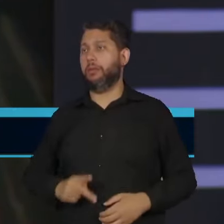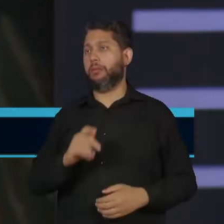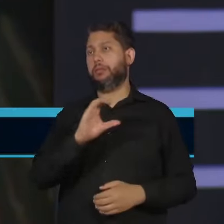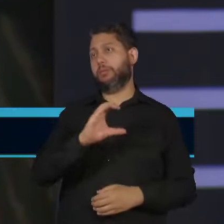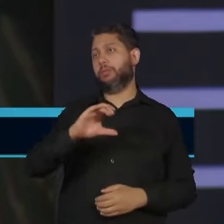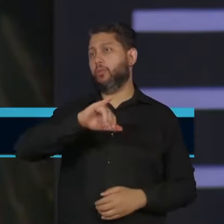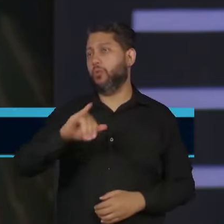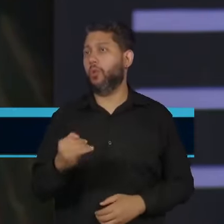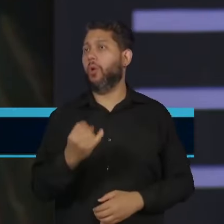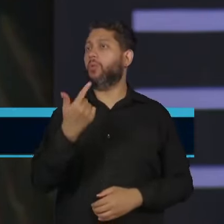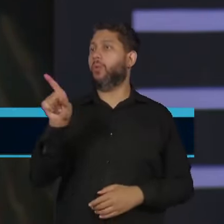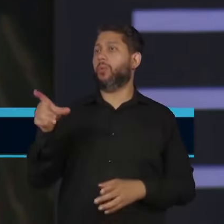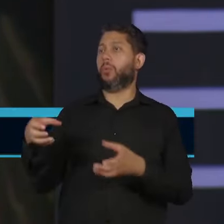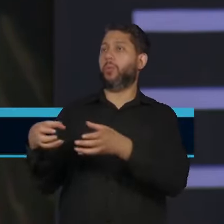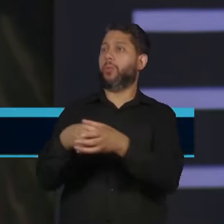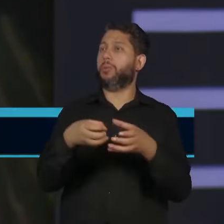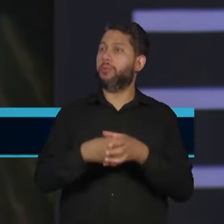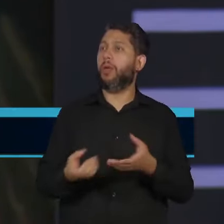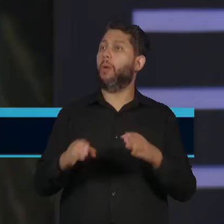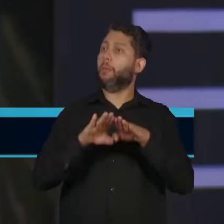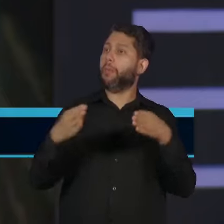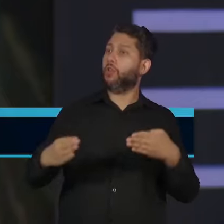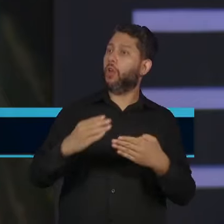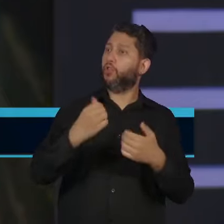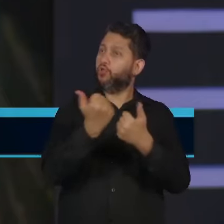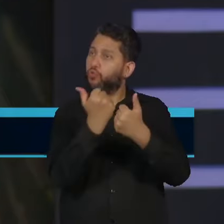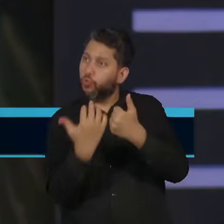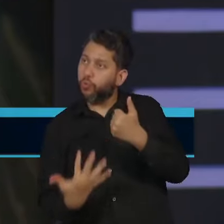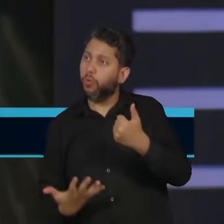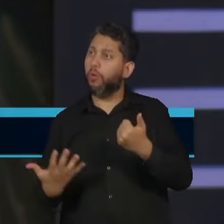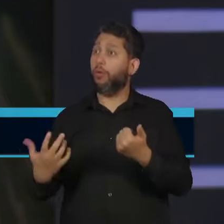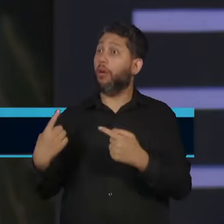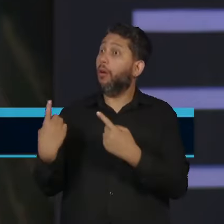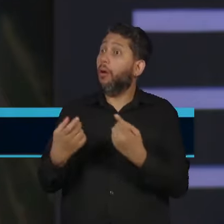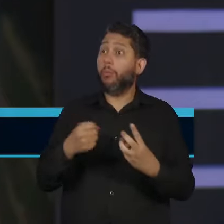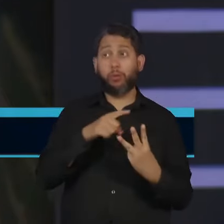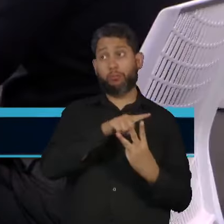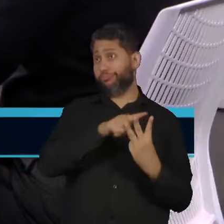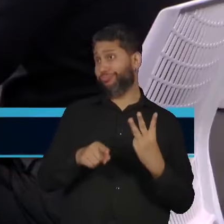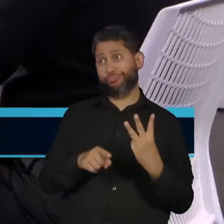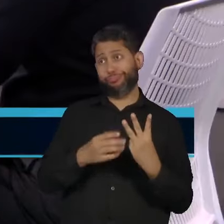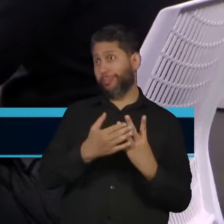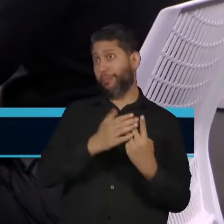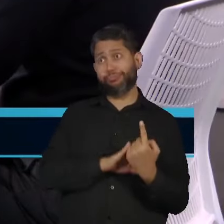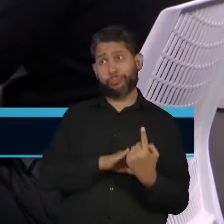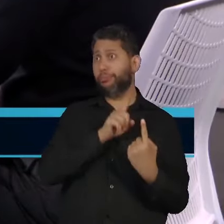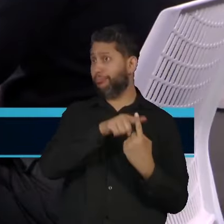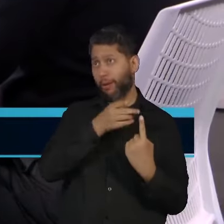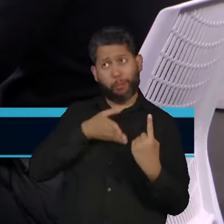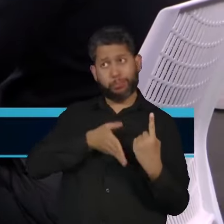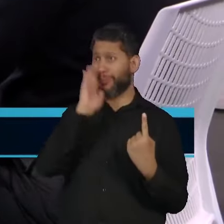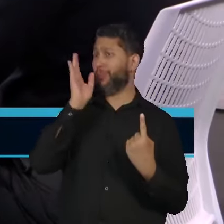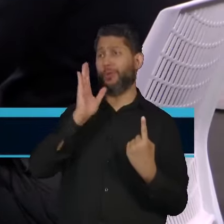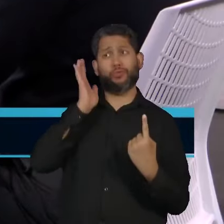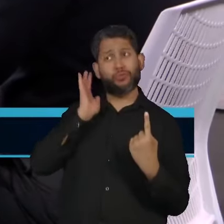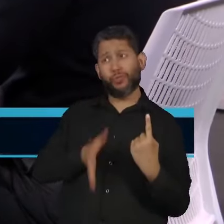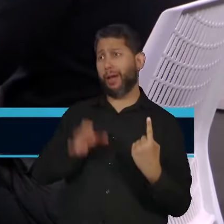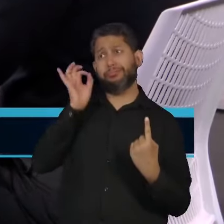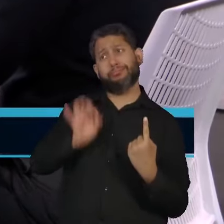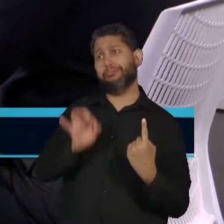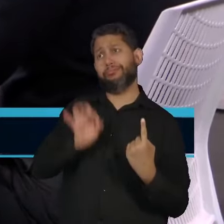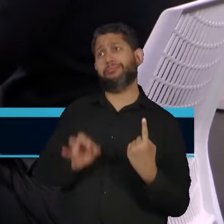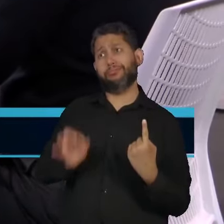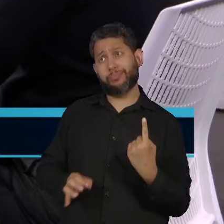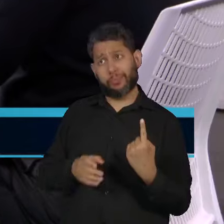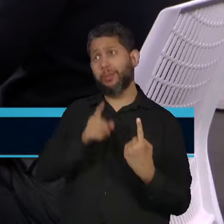ou, por exemplo, na mesa diretora. Agora é uma composição, porque a definição hoje da eleição está praticamente acertada.